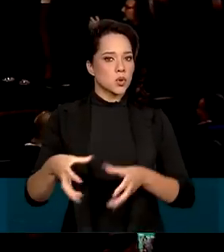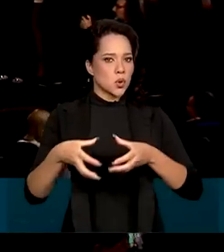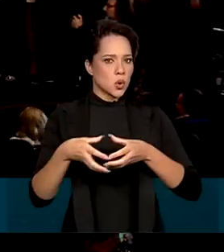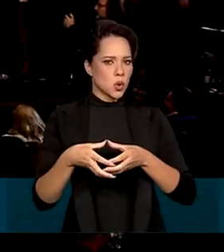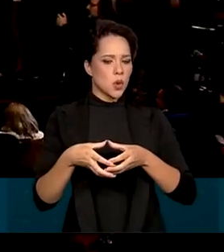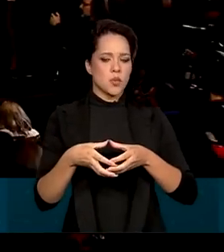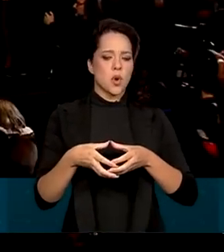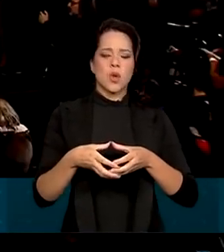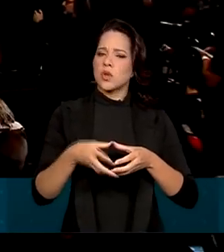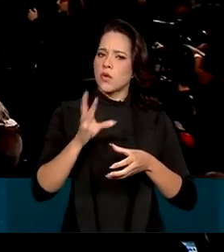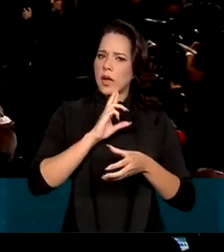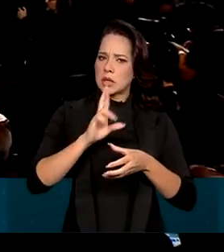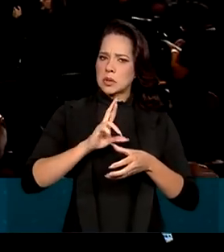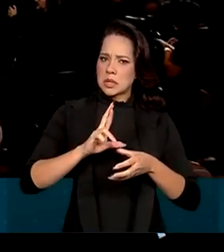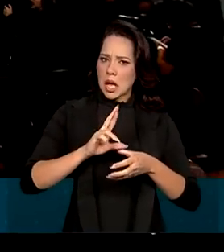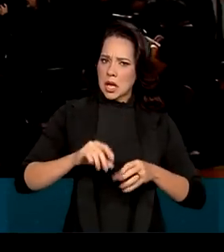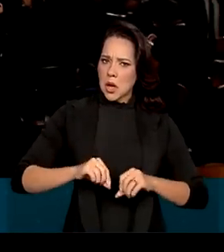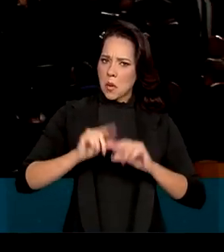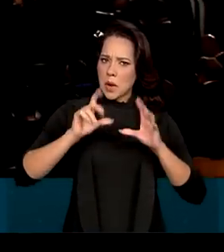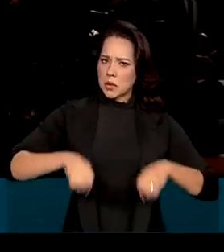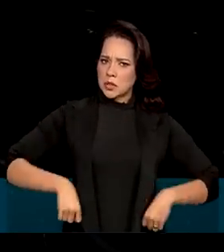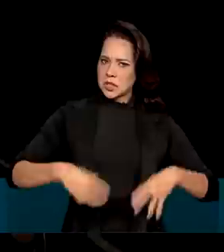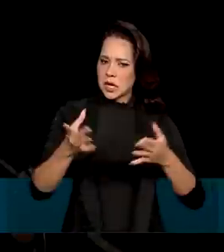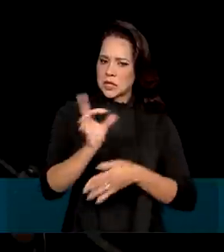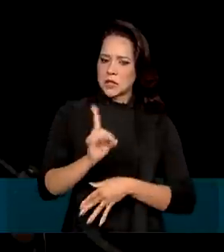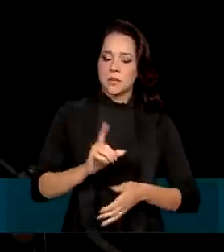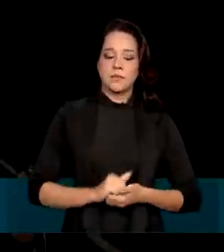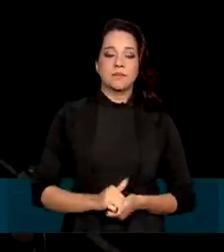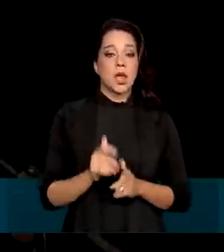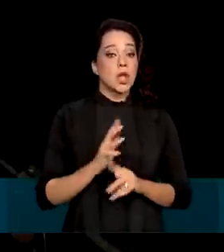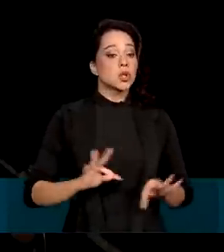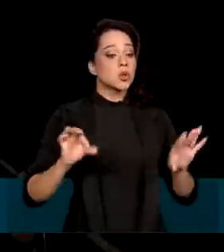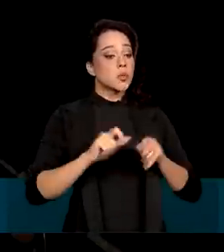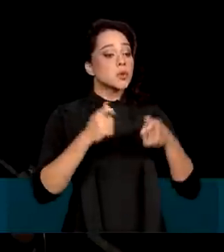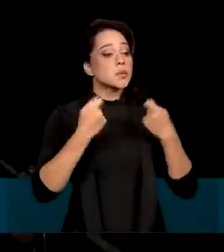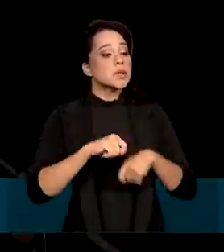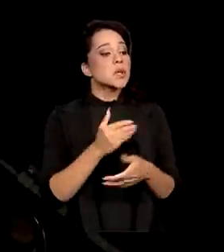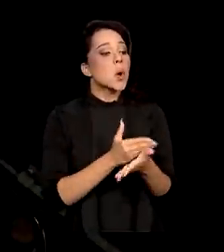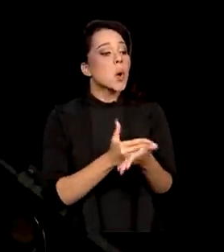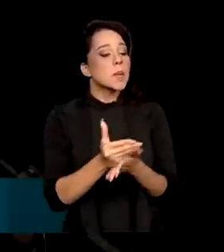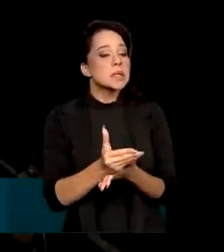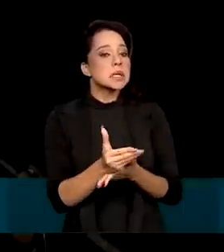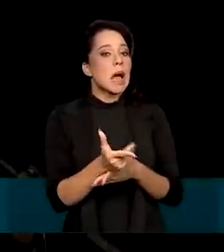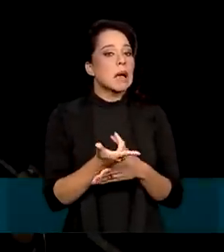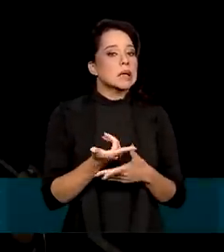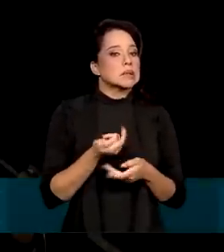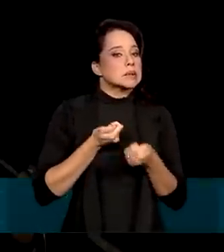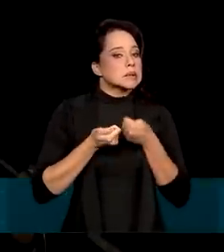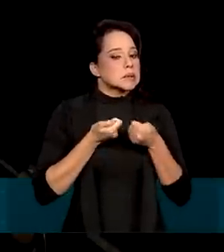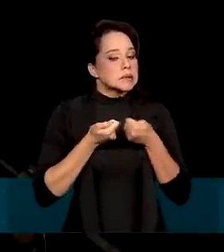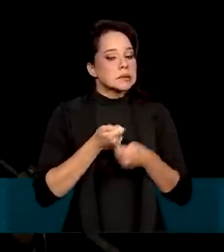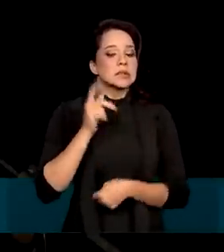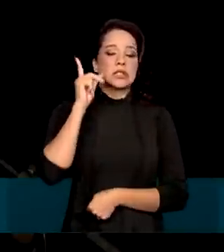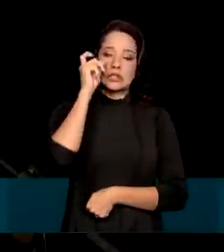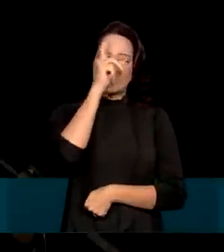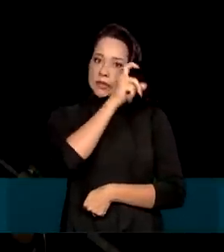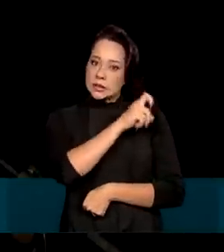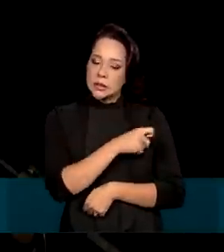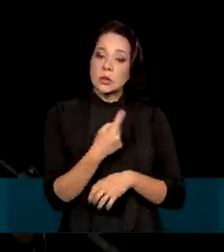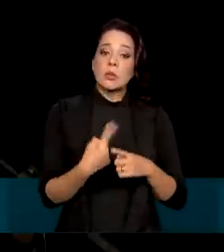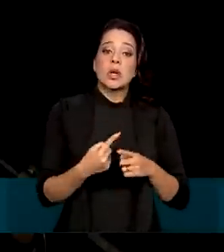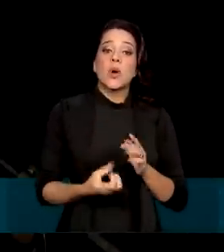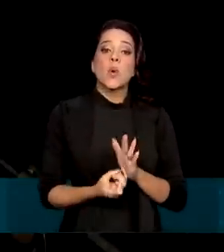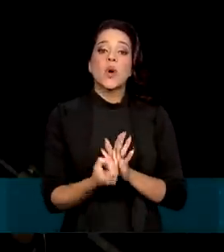não vai resultar em aumento de gastos. Todo mundo vai ter que começar apertando o cinto, porque a